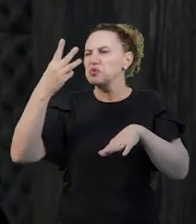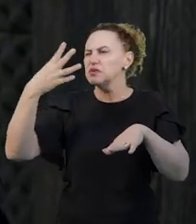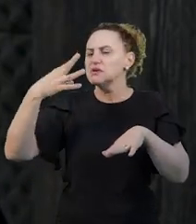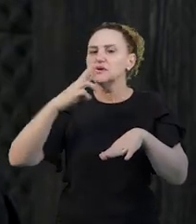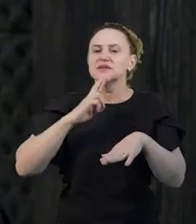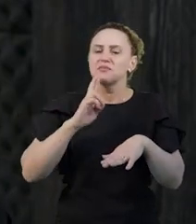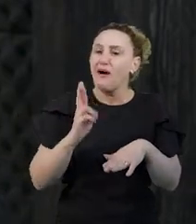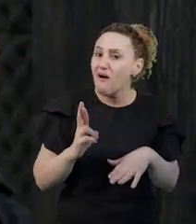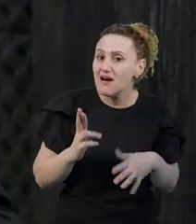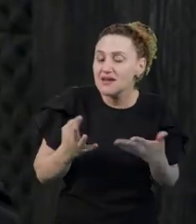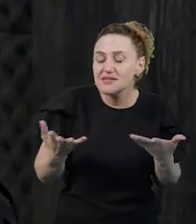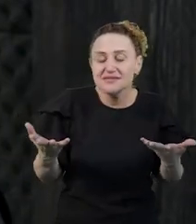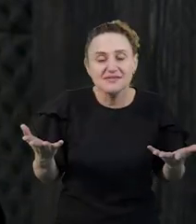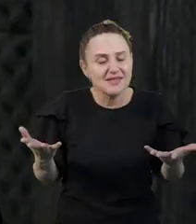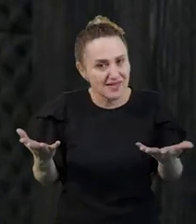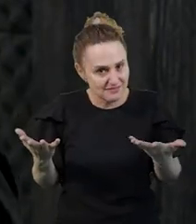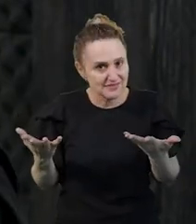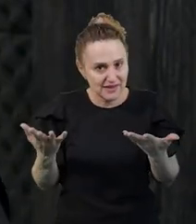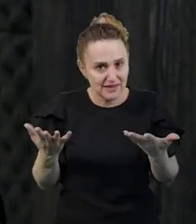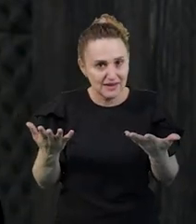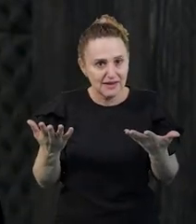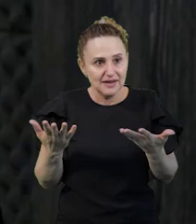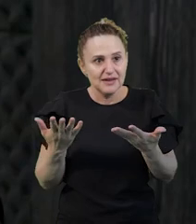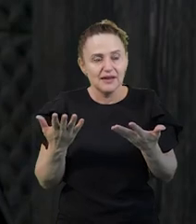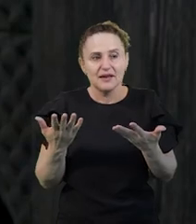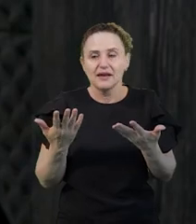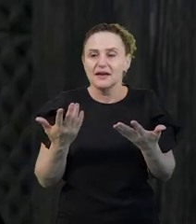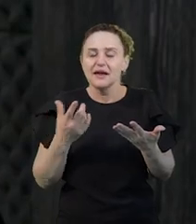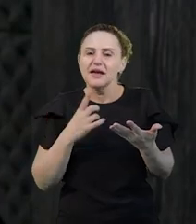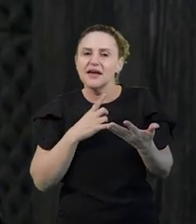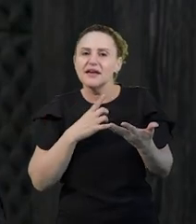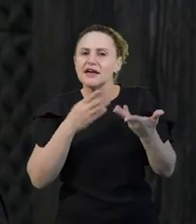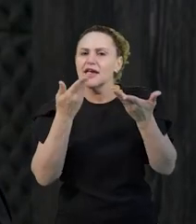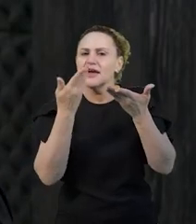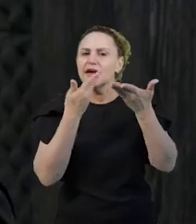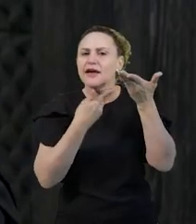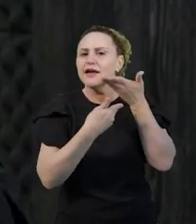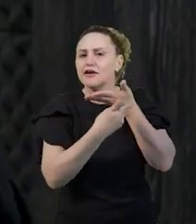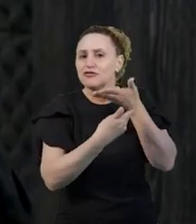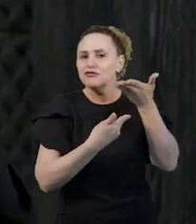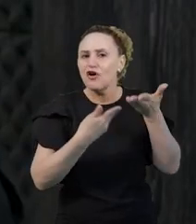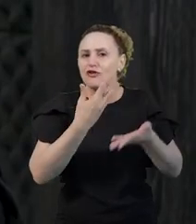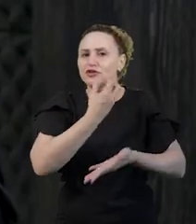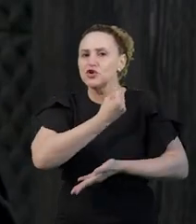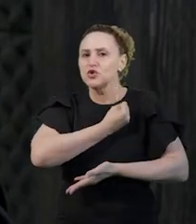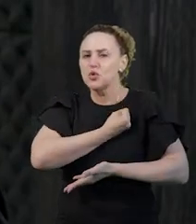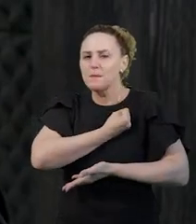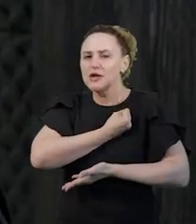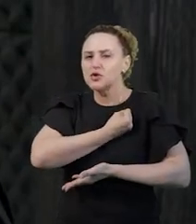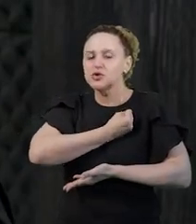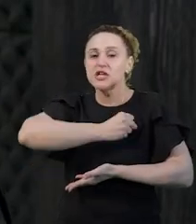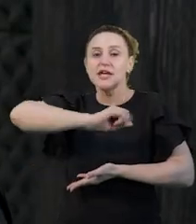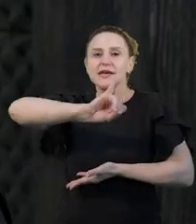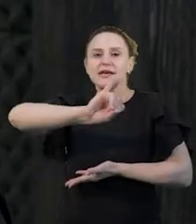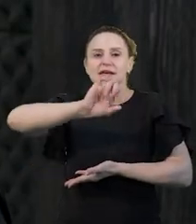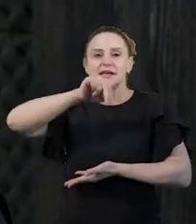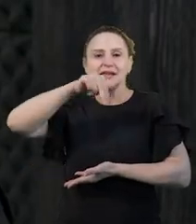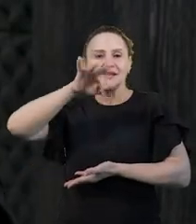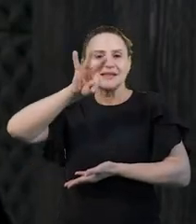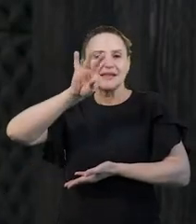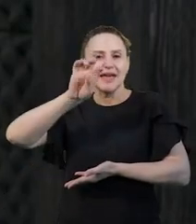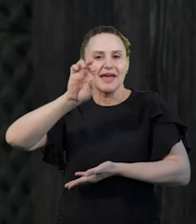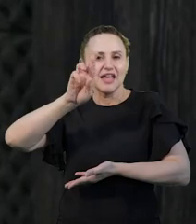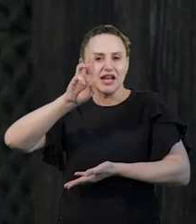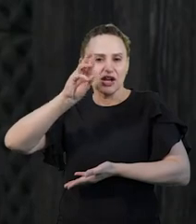que têm apenas uma resposta, tem problemas que envolvem números inteiros, decimais, você, às vezes, envolve